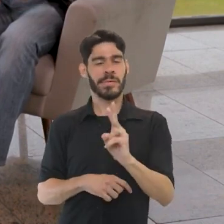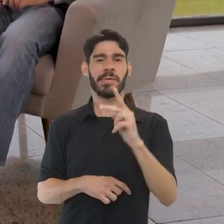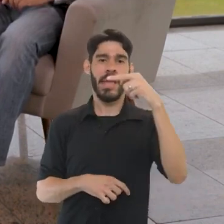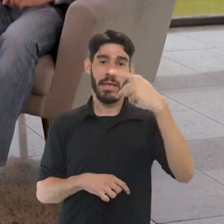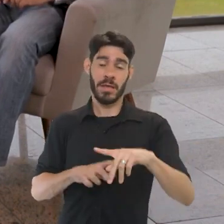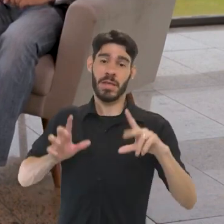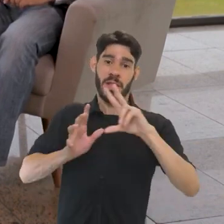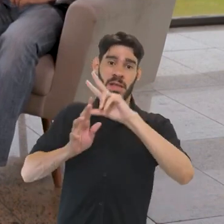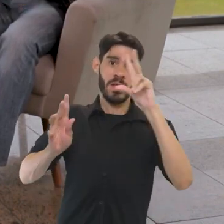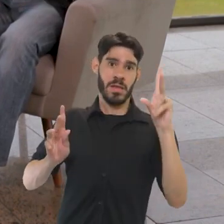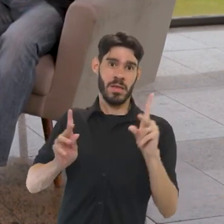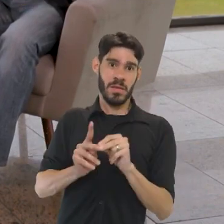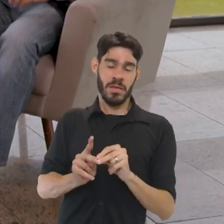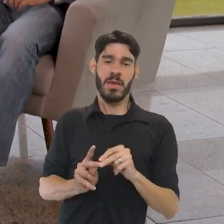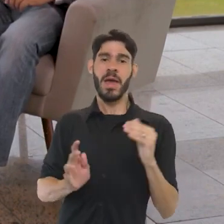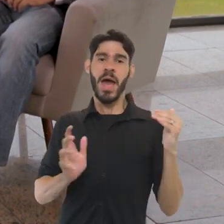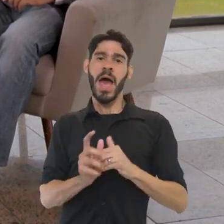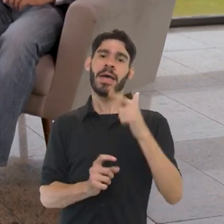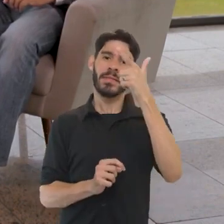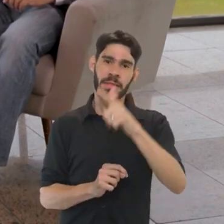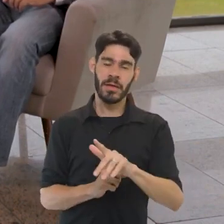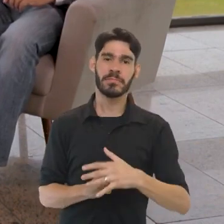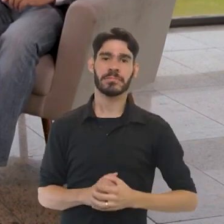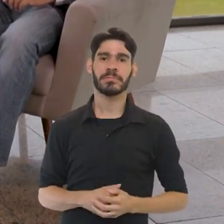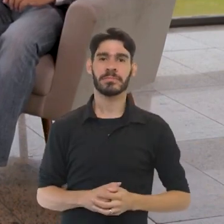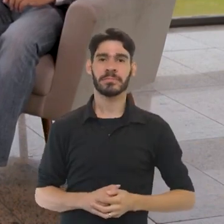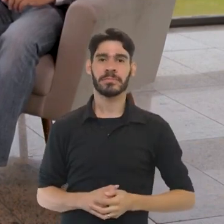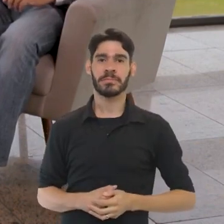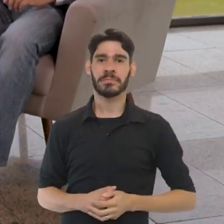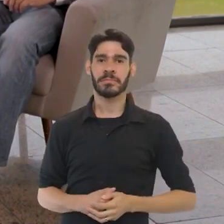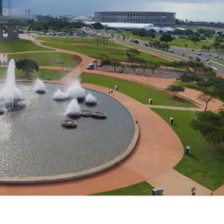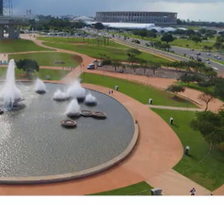em Pauta aqui na TV Brasil. Até o próximo programa.